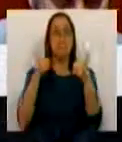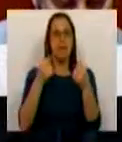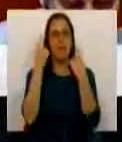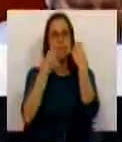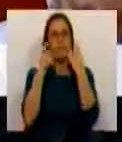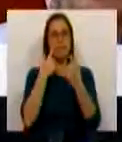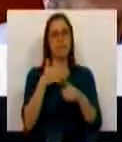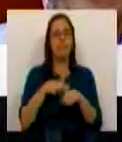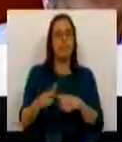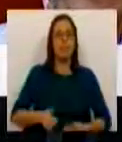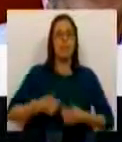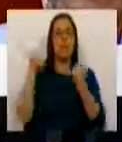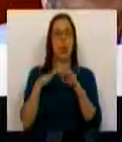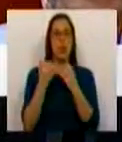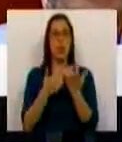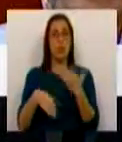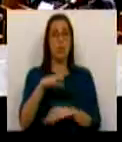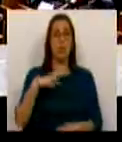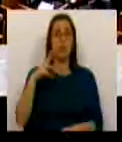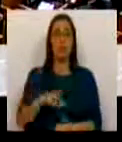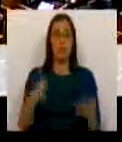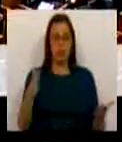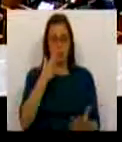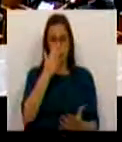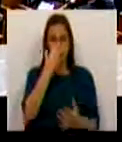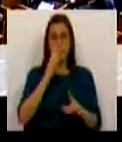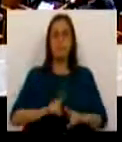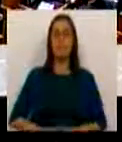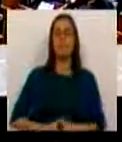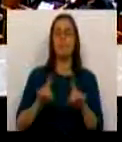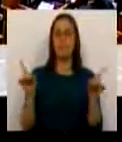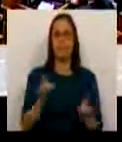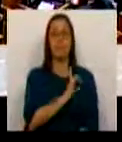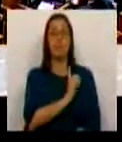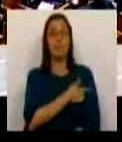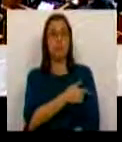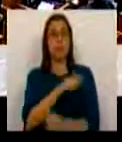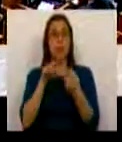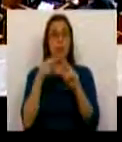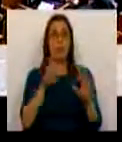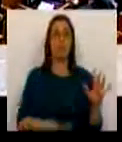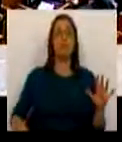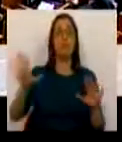reflete melhor a sociedade portuguesa. Era diferente o poder local